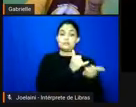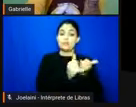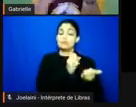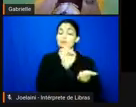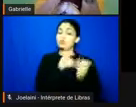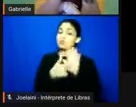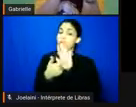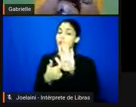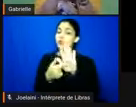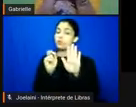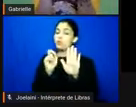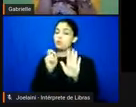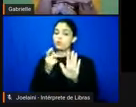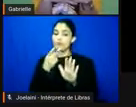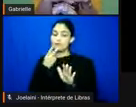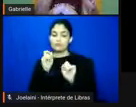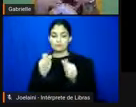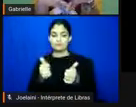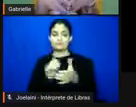que a gente está falando.